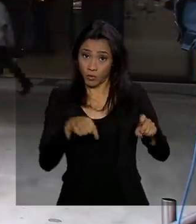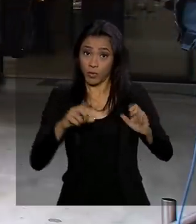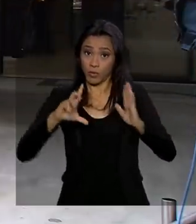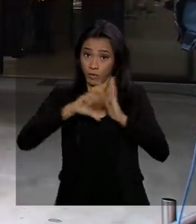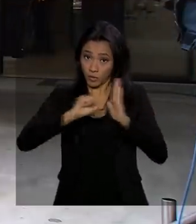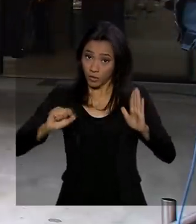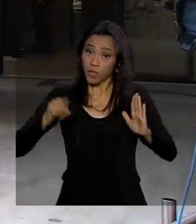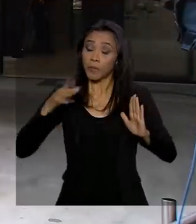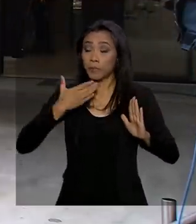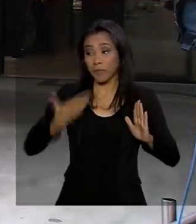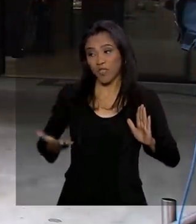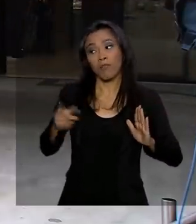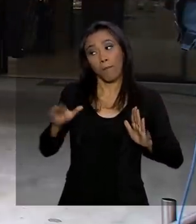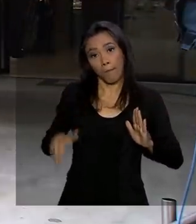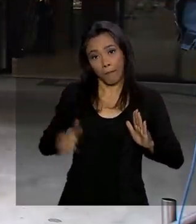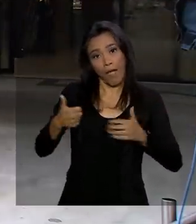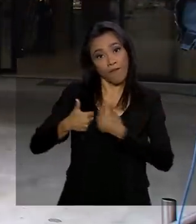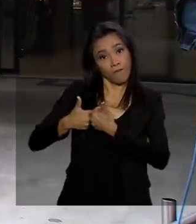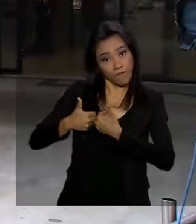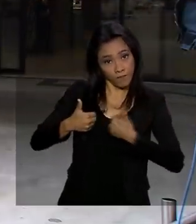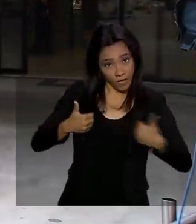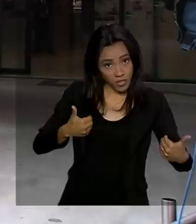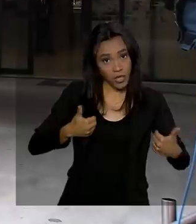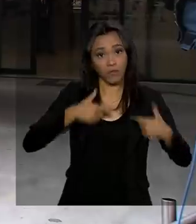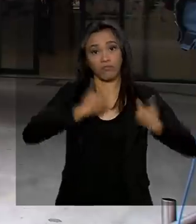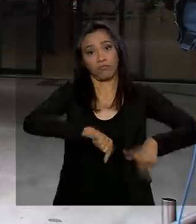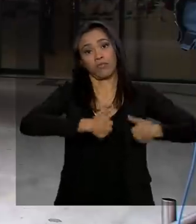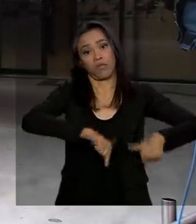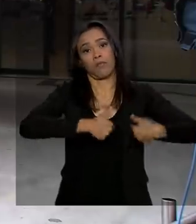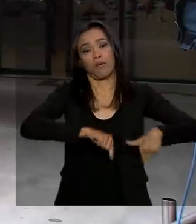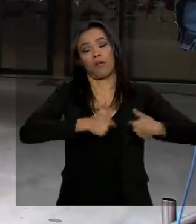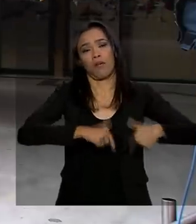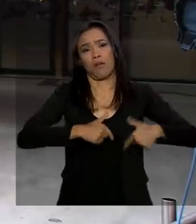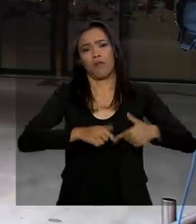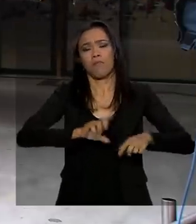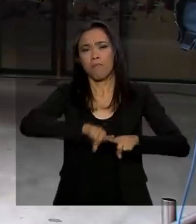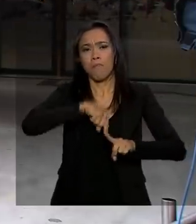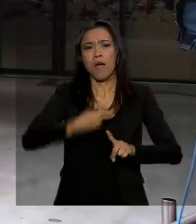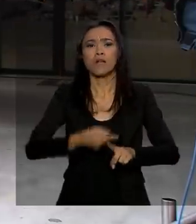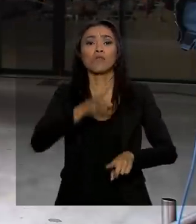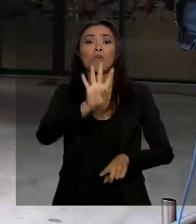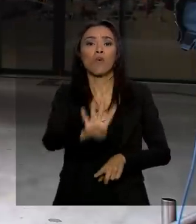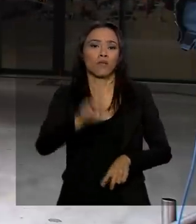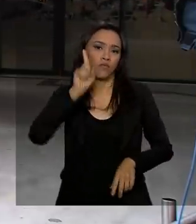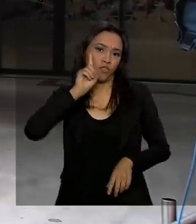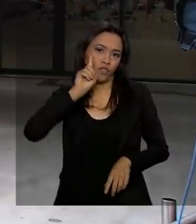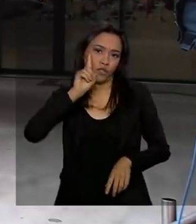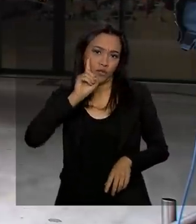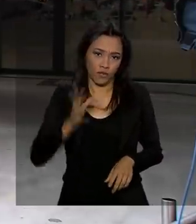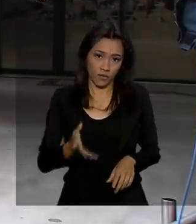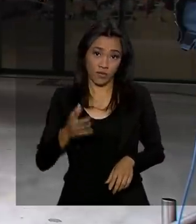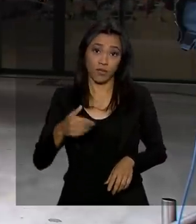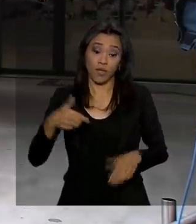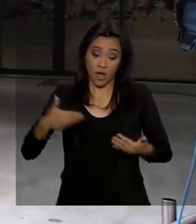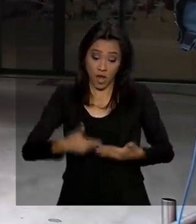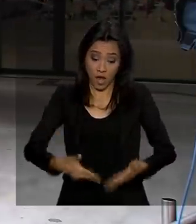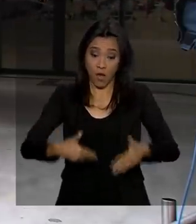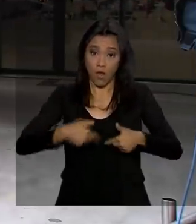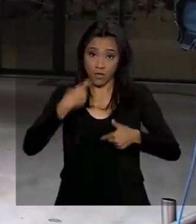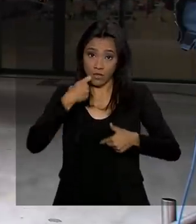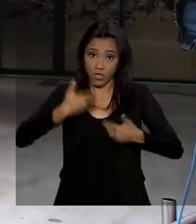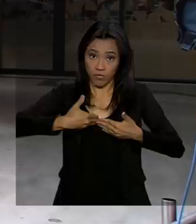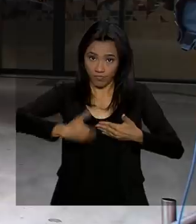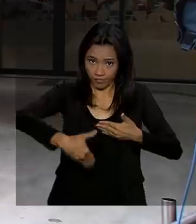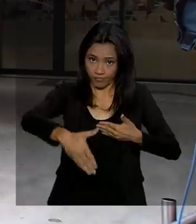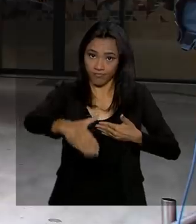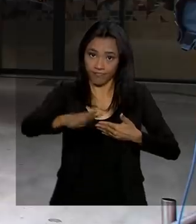do exercício da função de chefe do Poder Executivo por mais quatro dias, a partir desta sexta-feira. A intenção